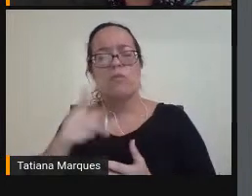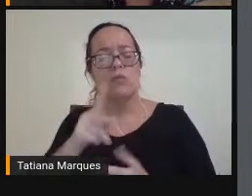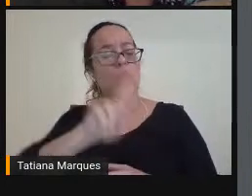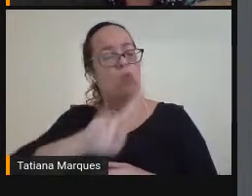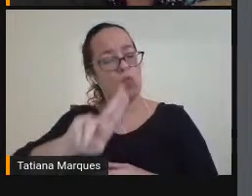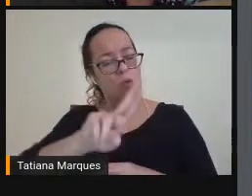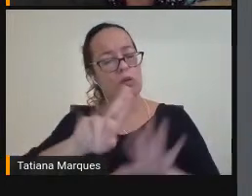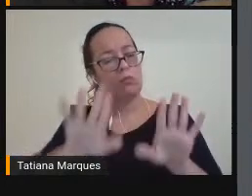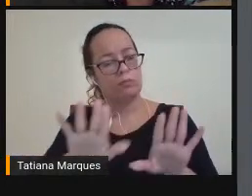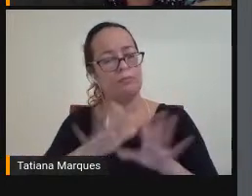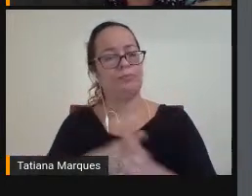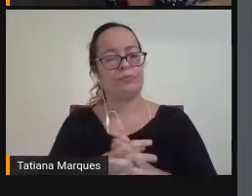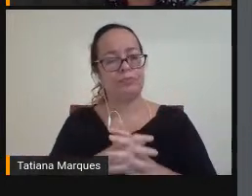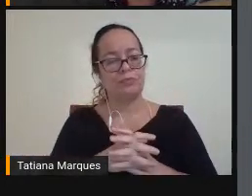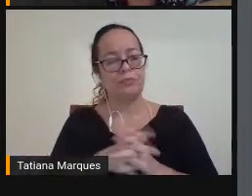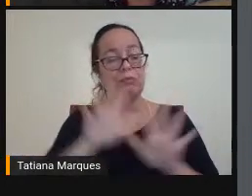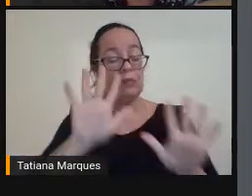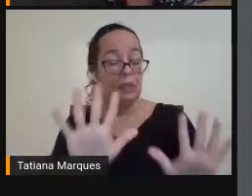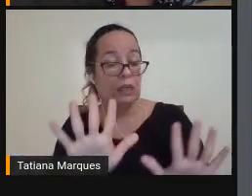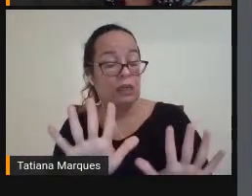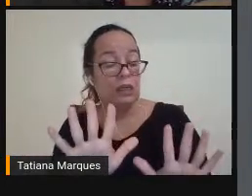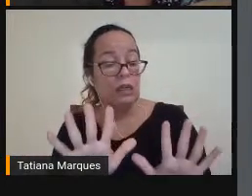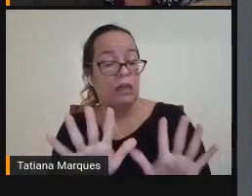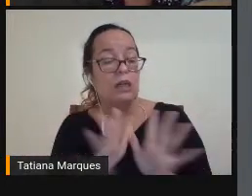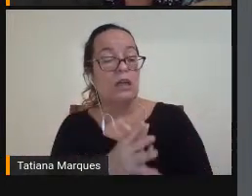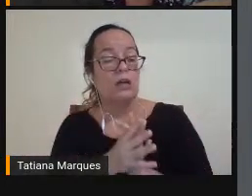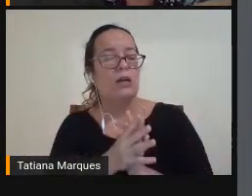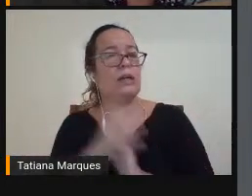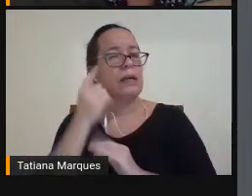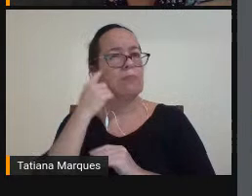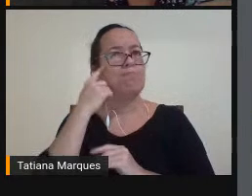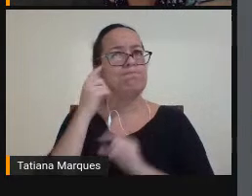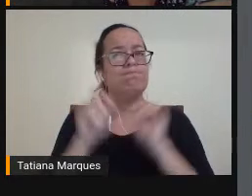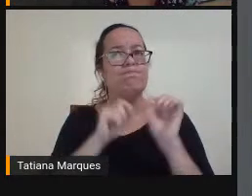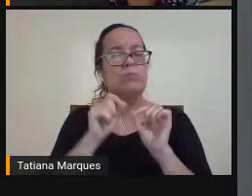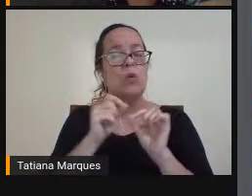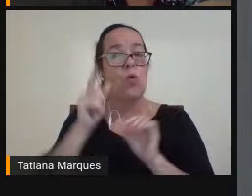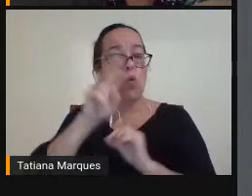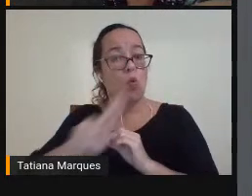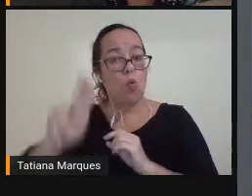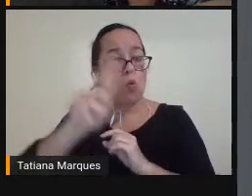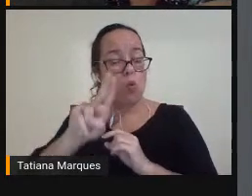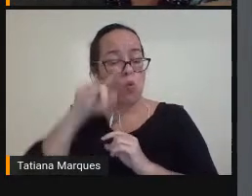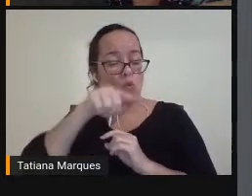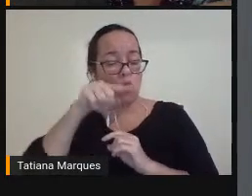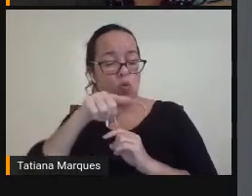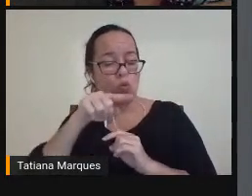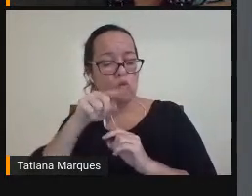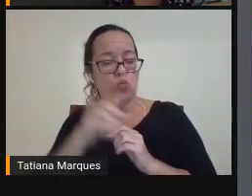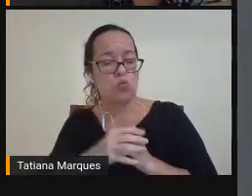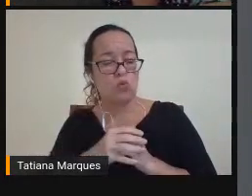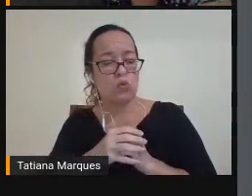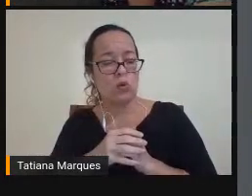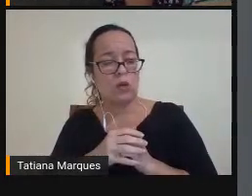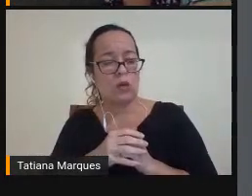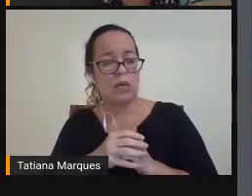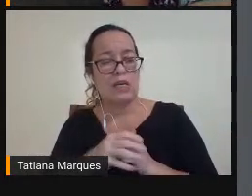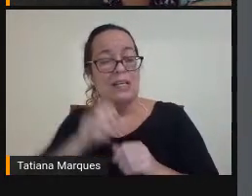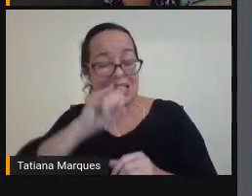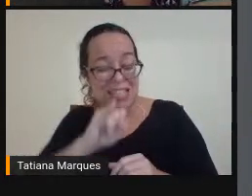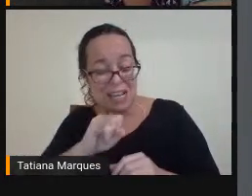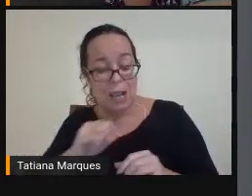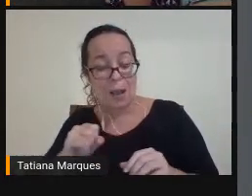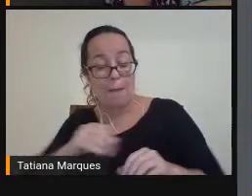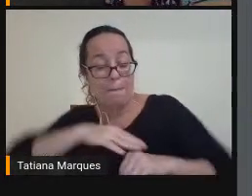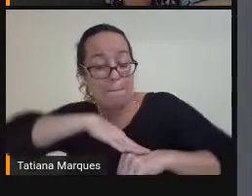É É claro Que o uso Desses recursos Quanto mais Parceiros